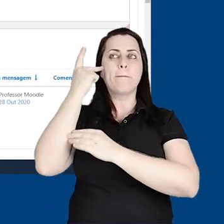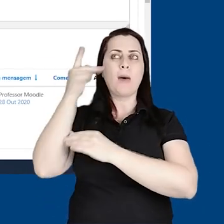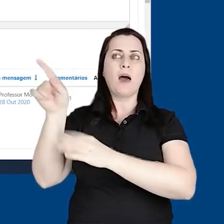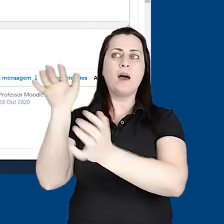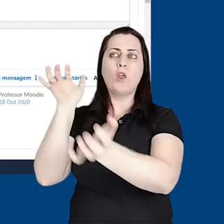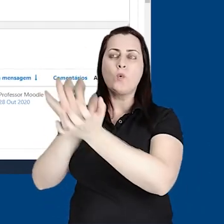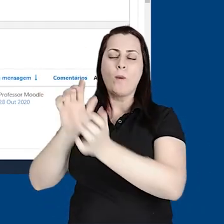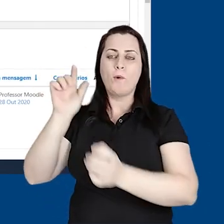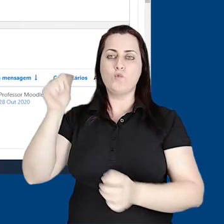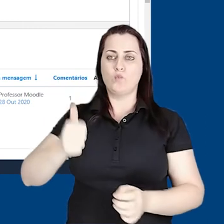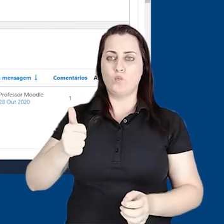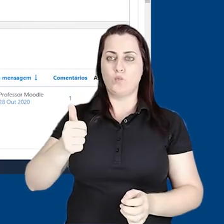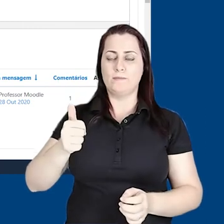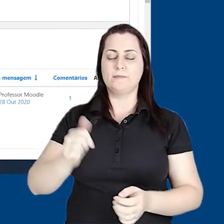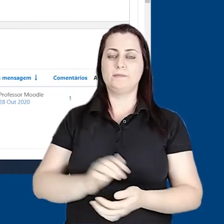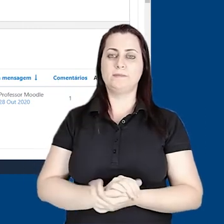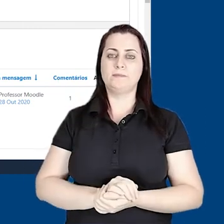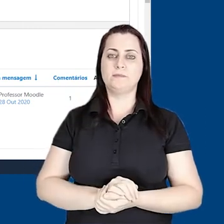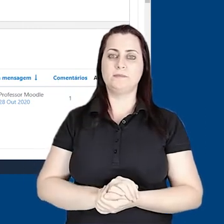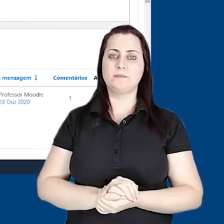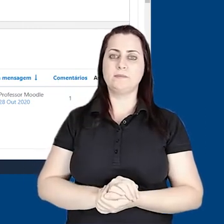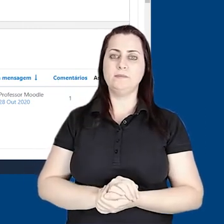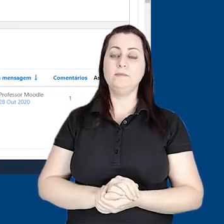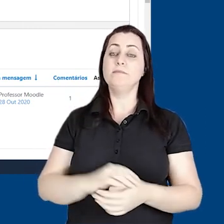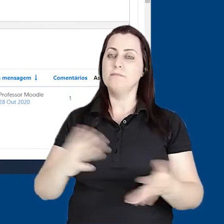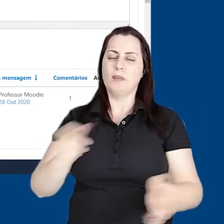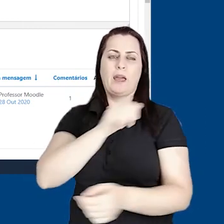Aqui agora eu vou criar para o grupo 1.